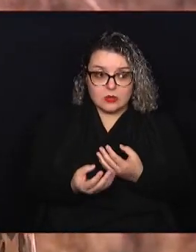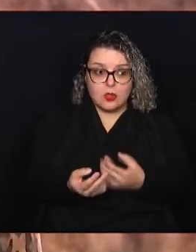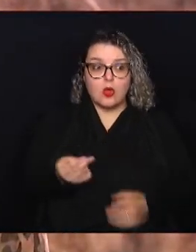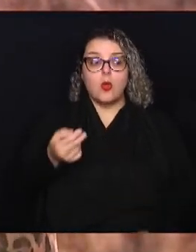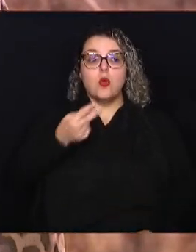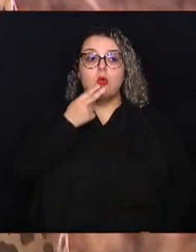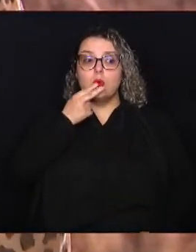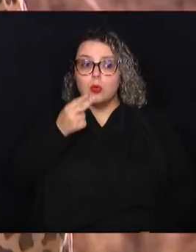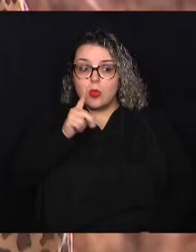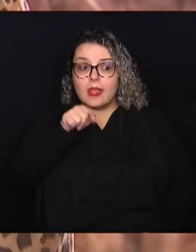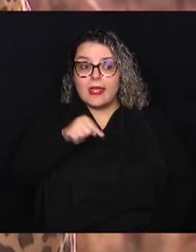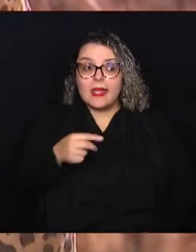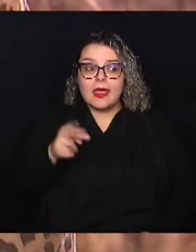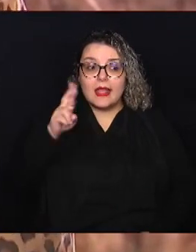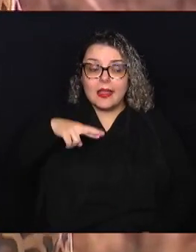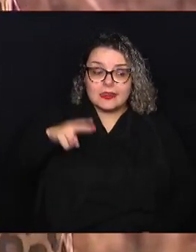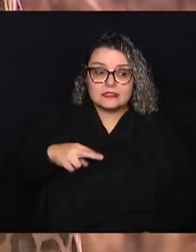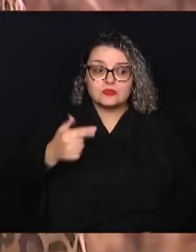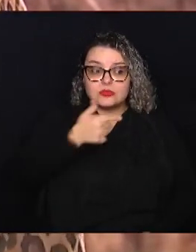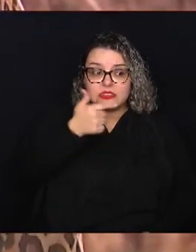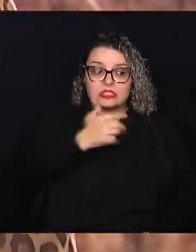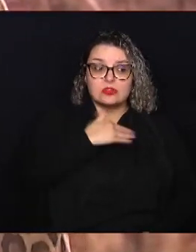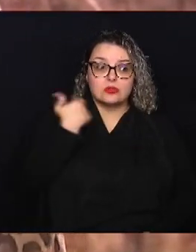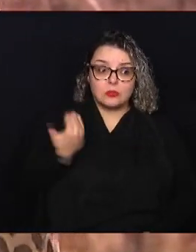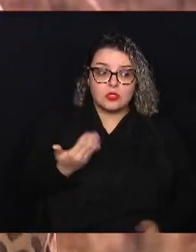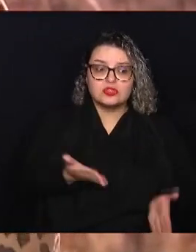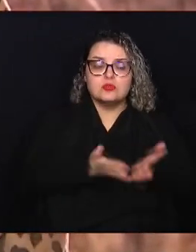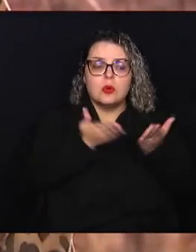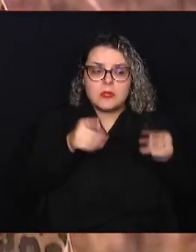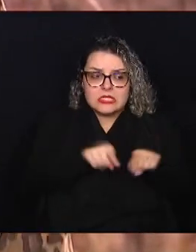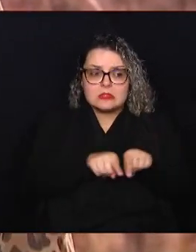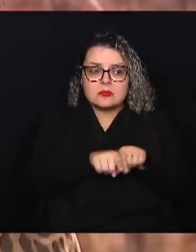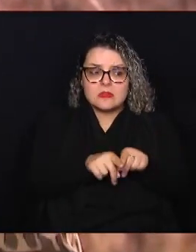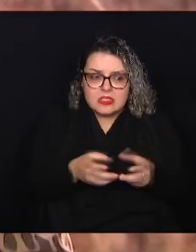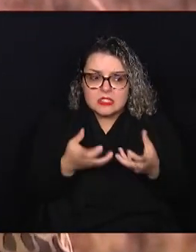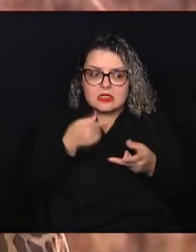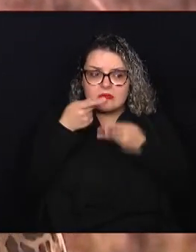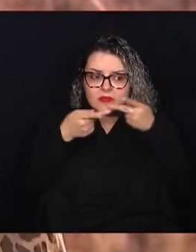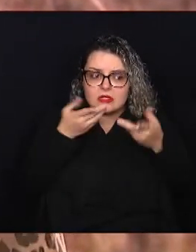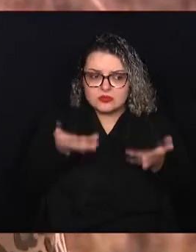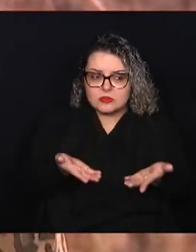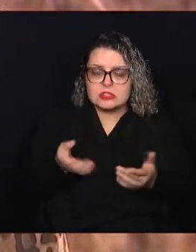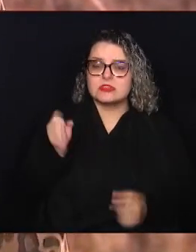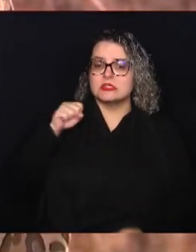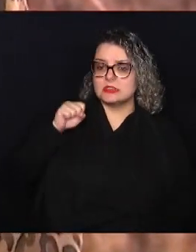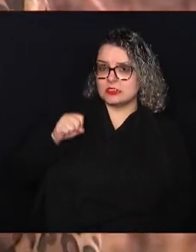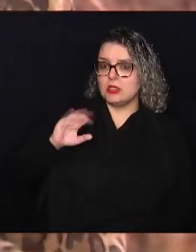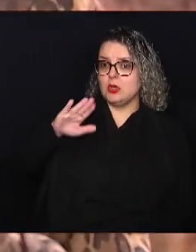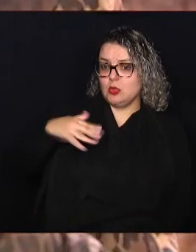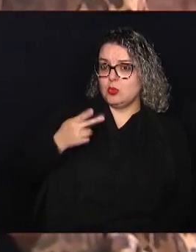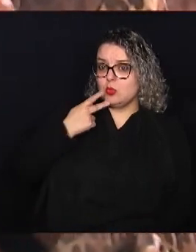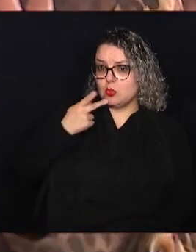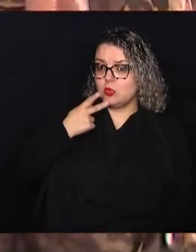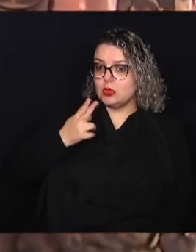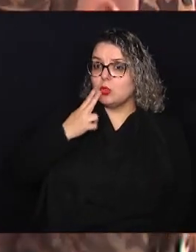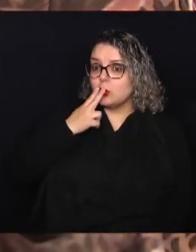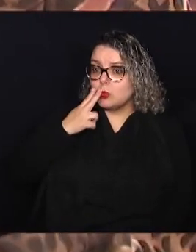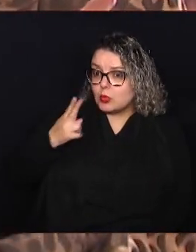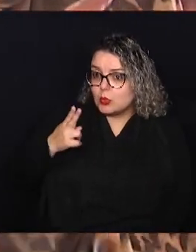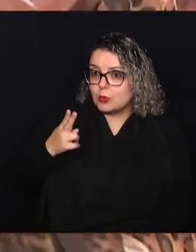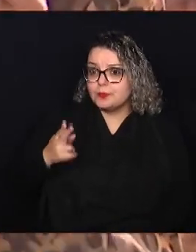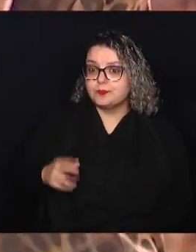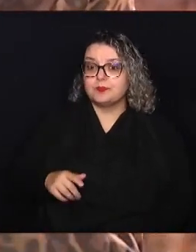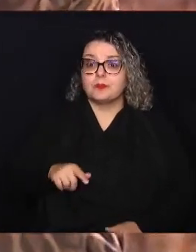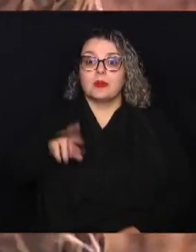mundo, né? E também empobrecimento. Gostaria que você falasse sobre isso. Claro. Quando a gente fala sobre o cigarro, ela é a maior